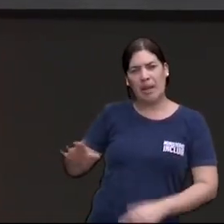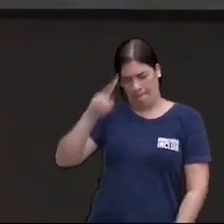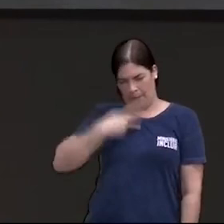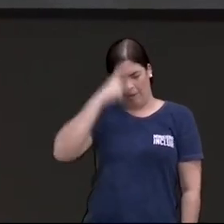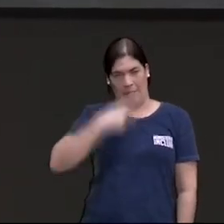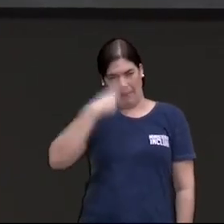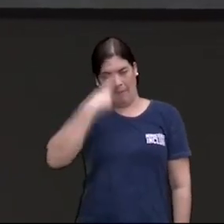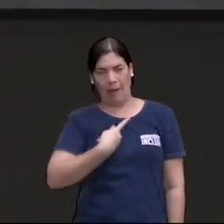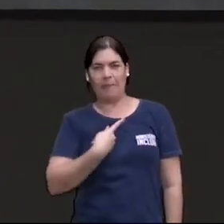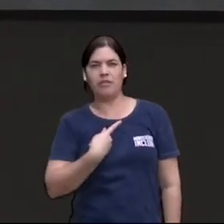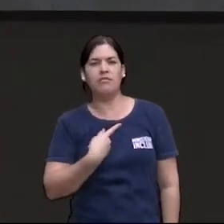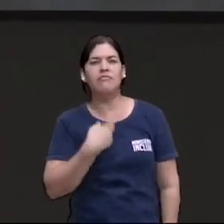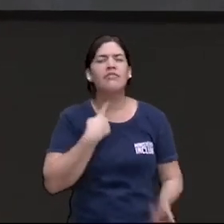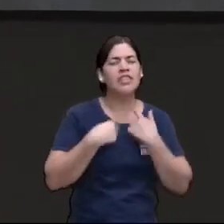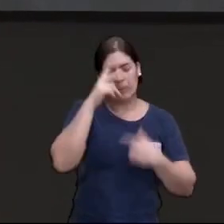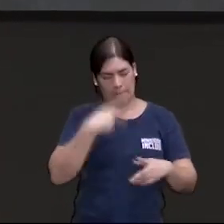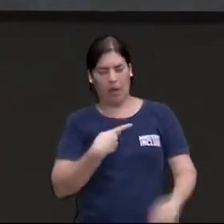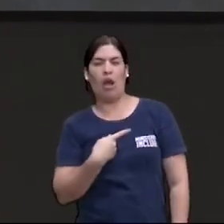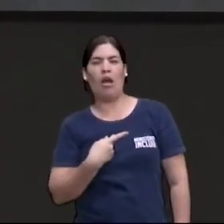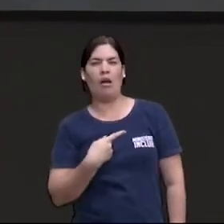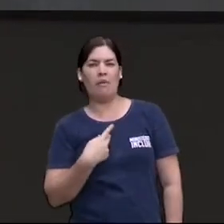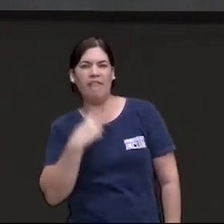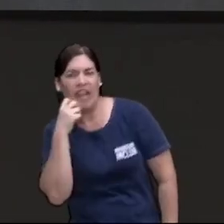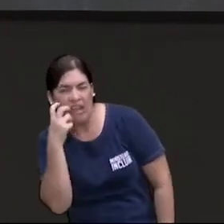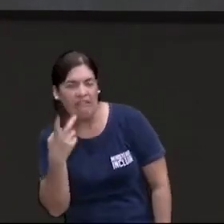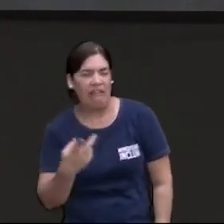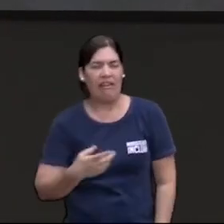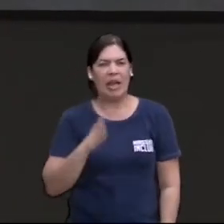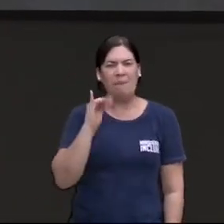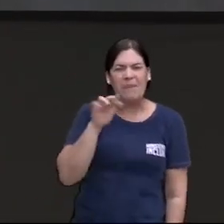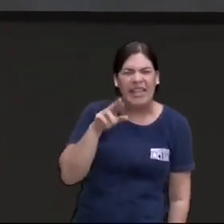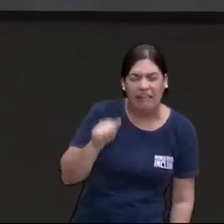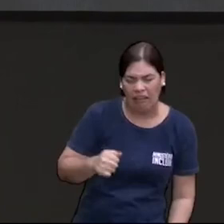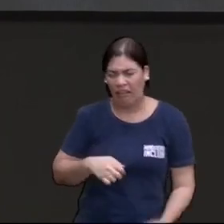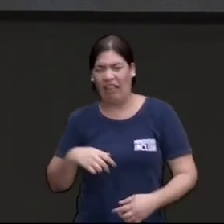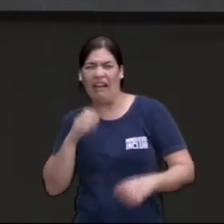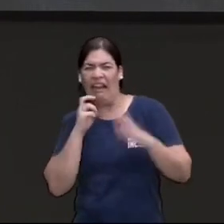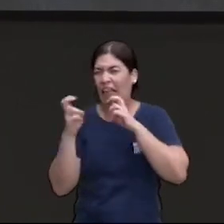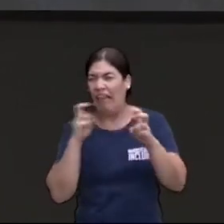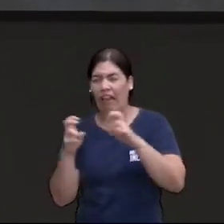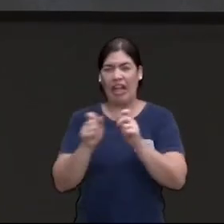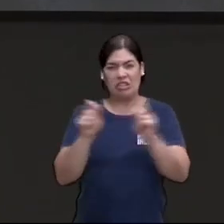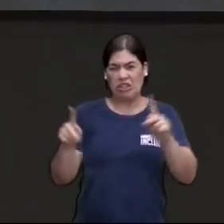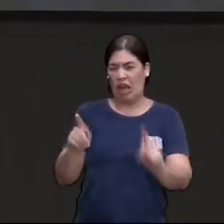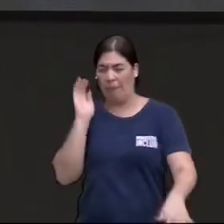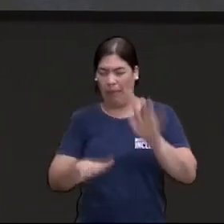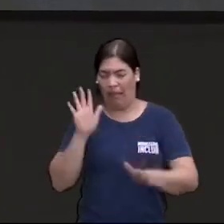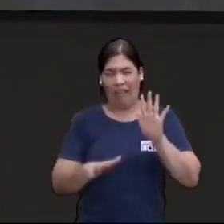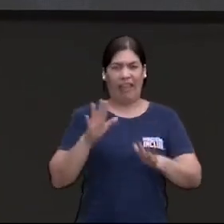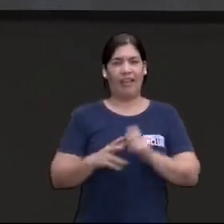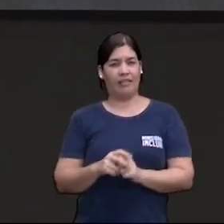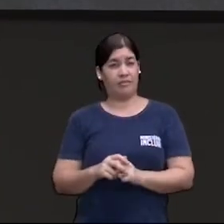faz pirraça, já te faz passar vergonha, já deita no chão, no meio do shopping, bate com mão no